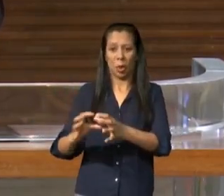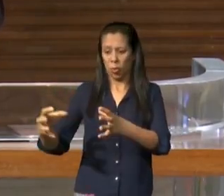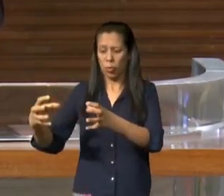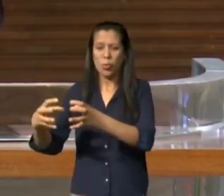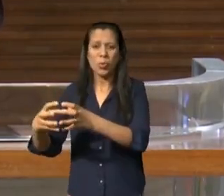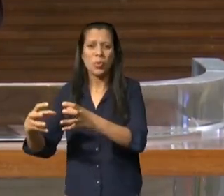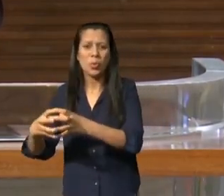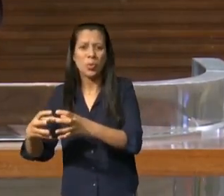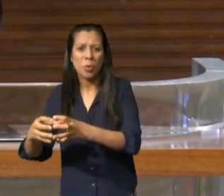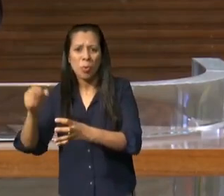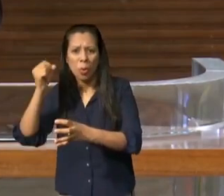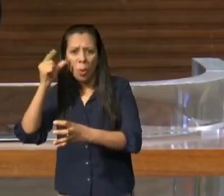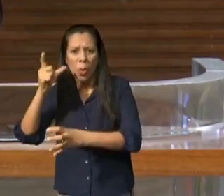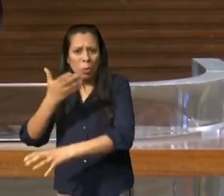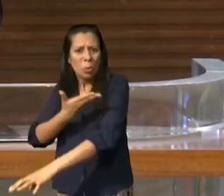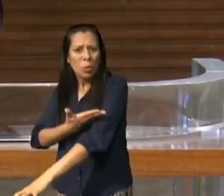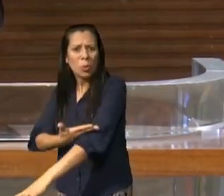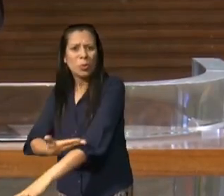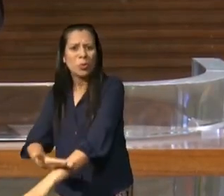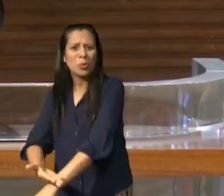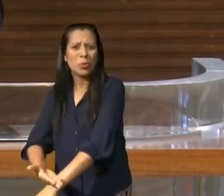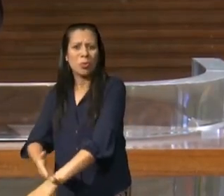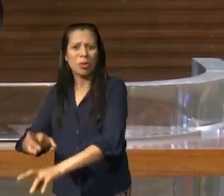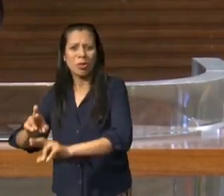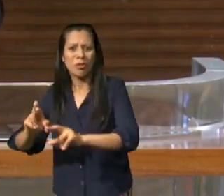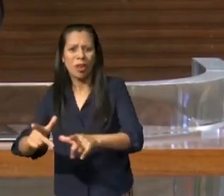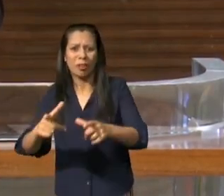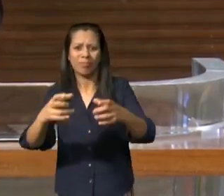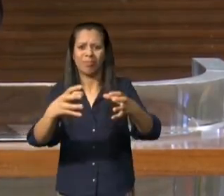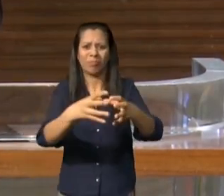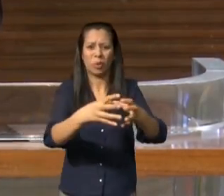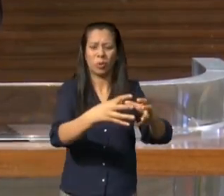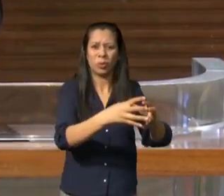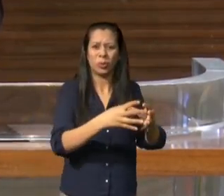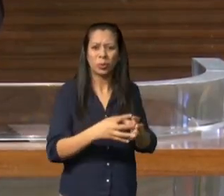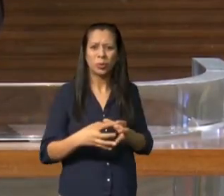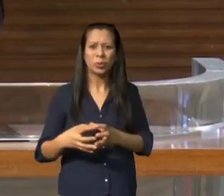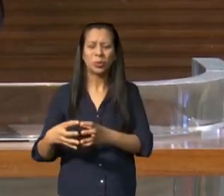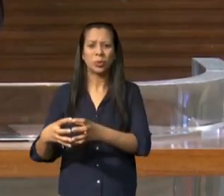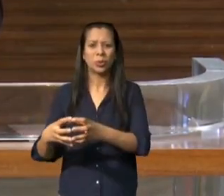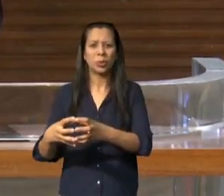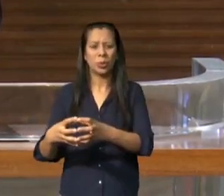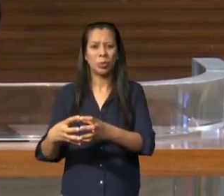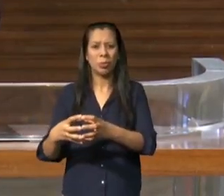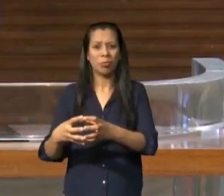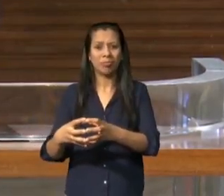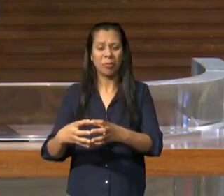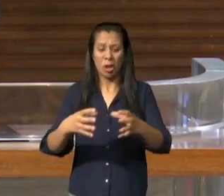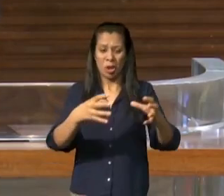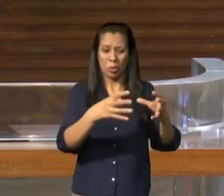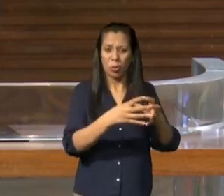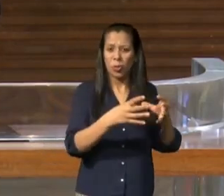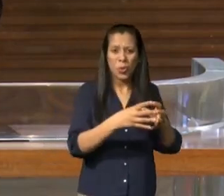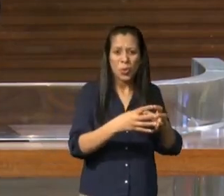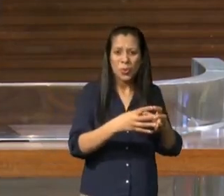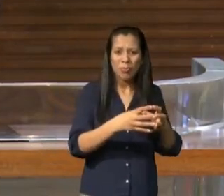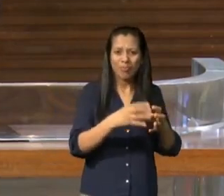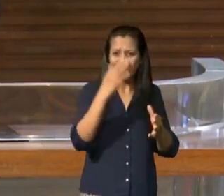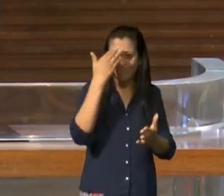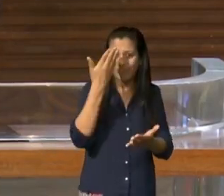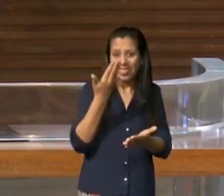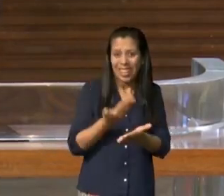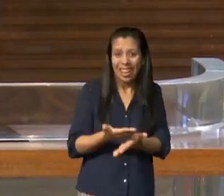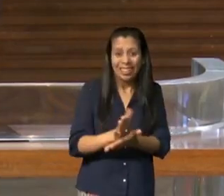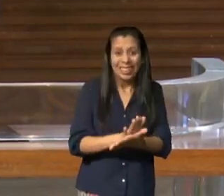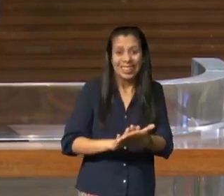costumes muitos desses costumes trazidos de uma cultura pagã e Paulo